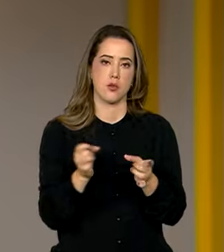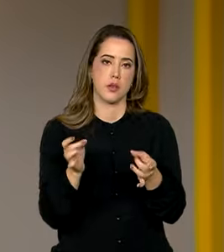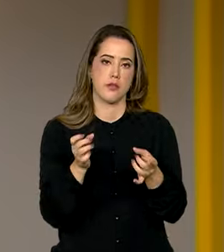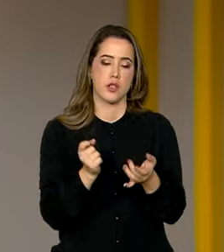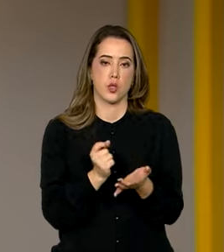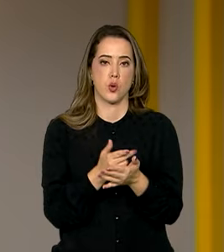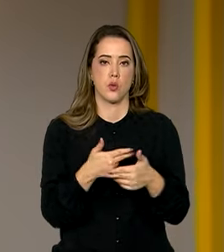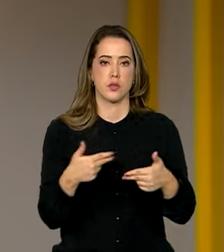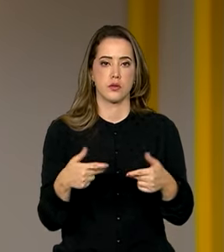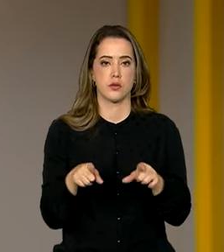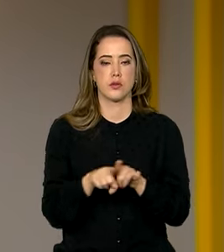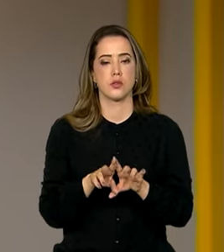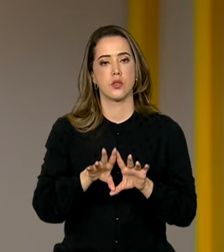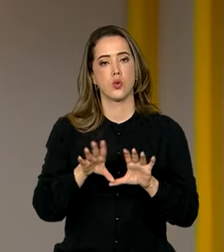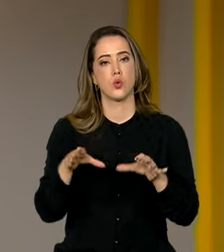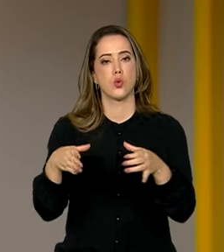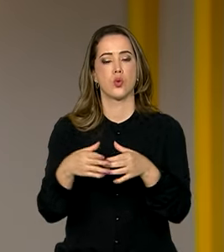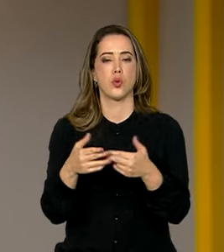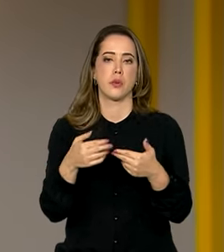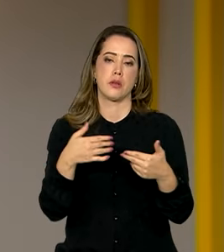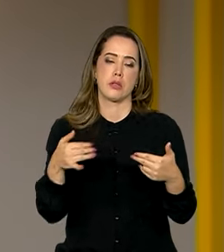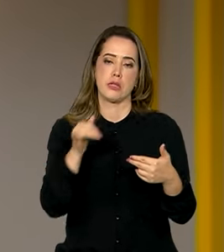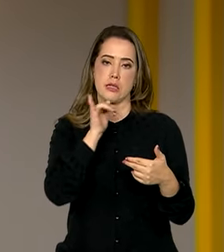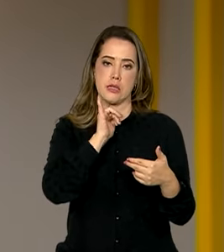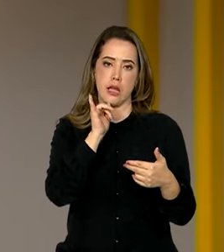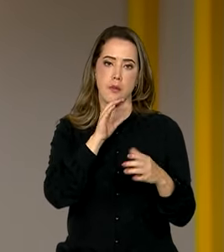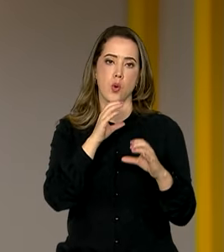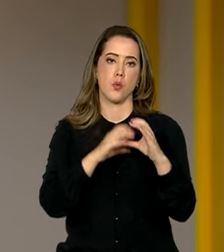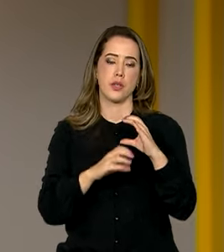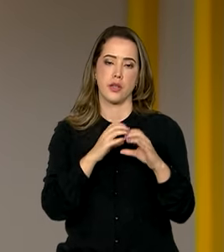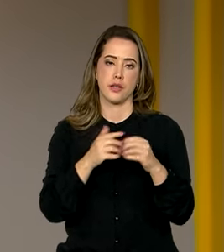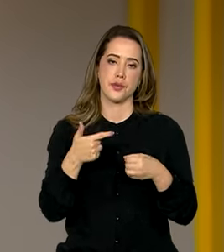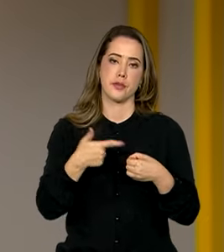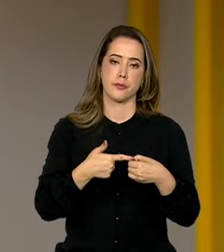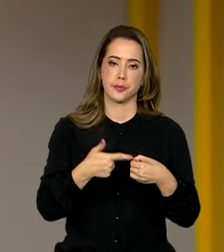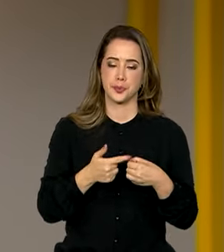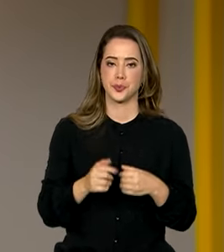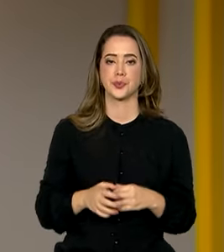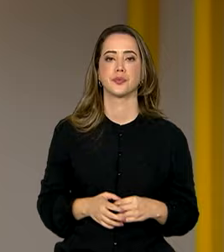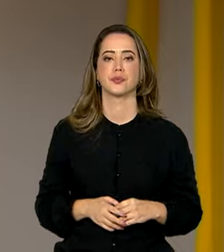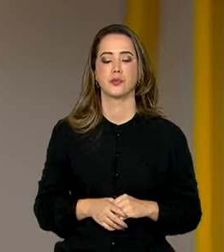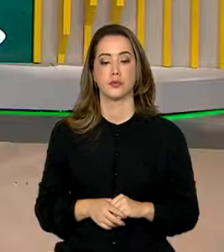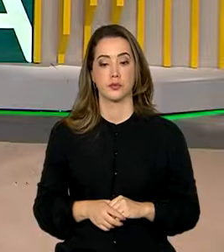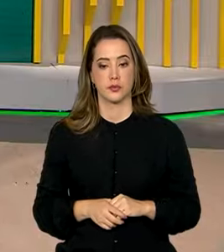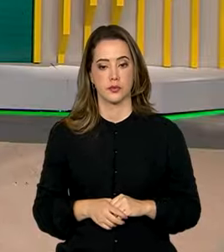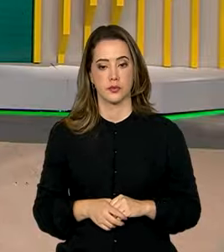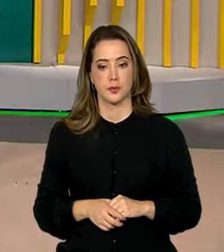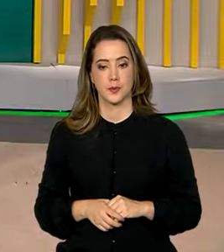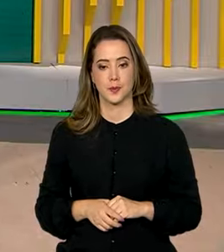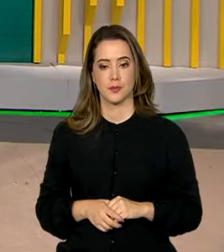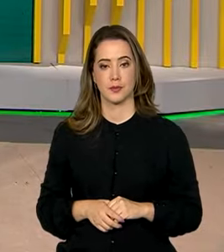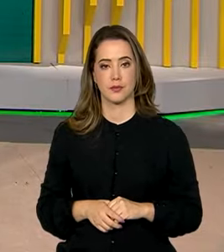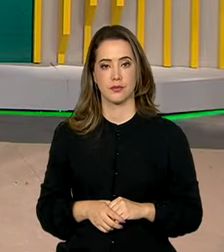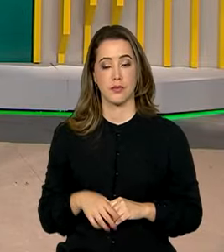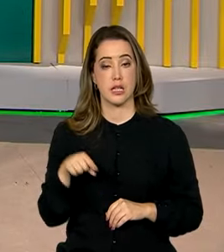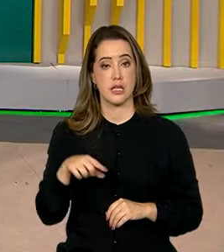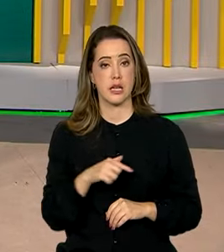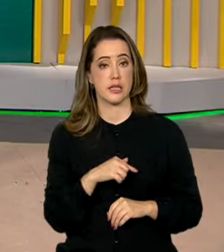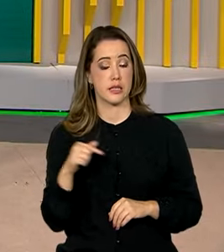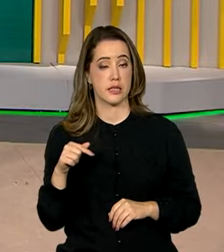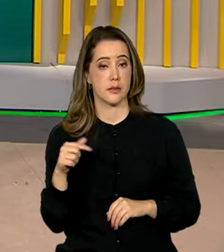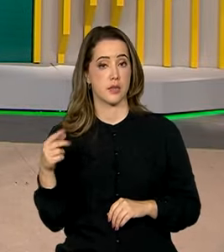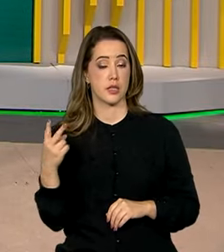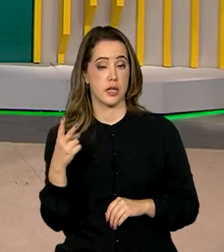serviços sobre áreas essenciais como telecomunicações e combustíveis. E nesta semana,